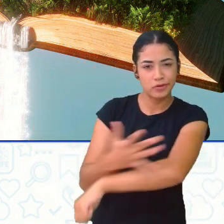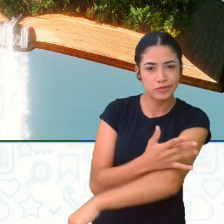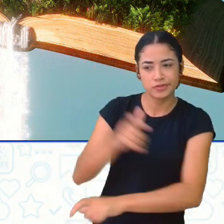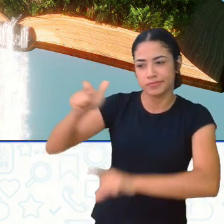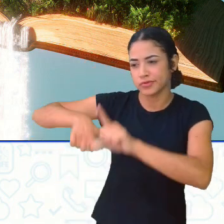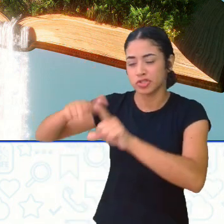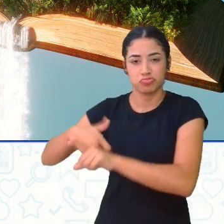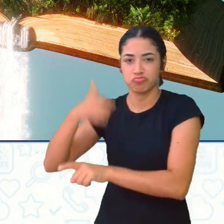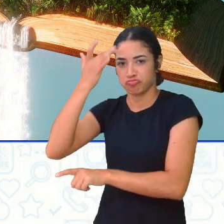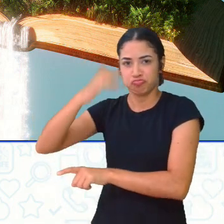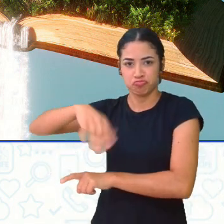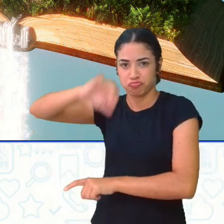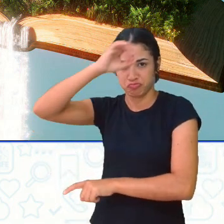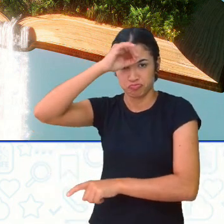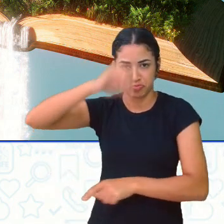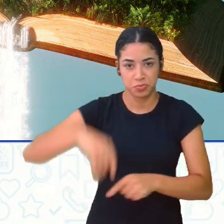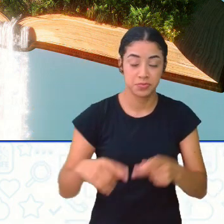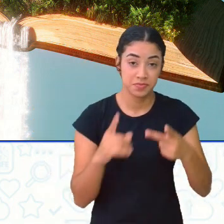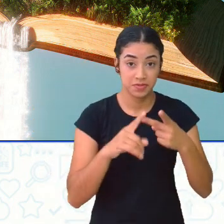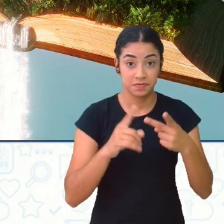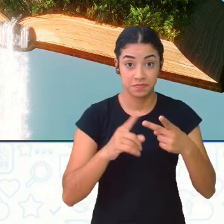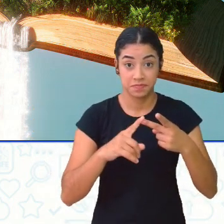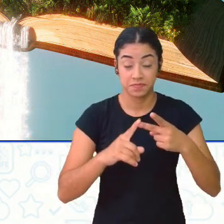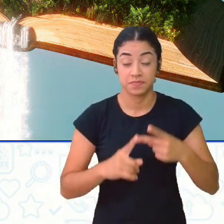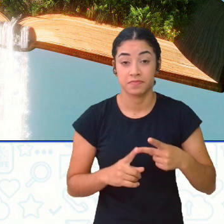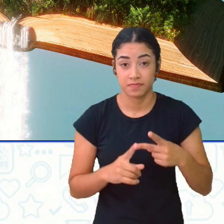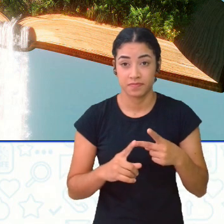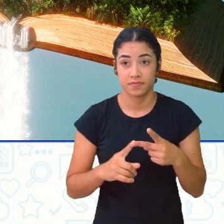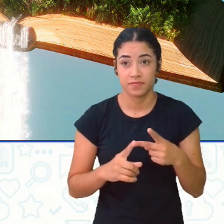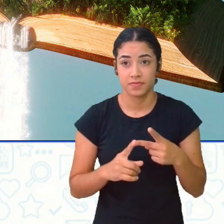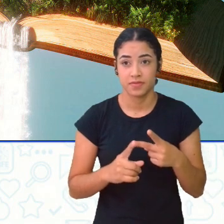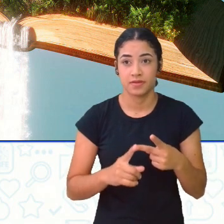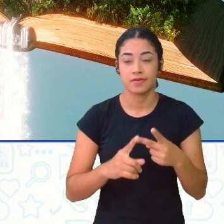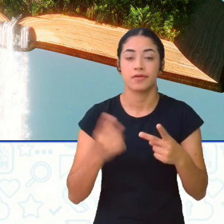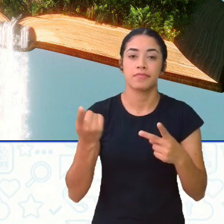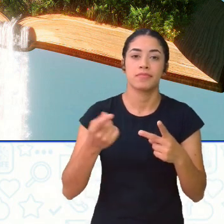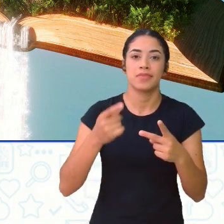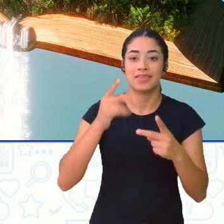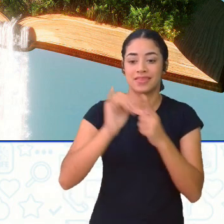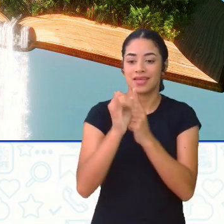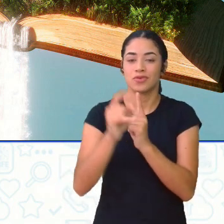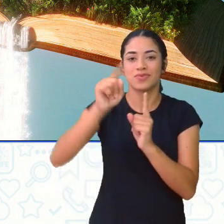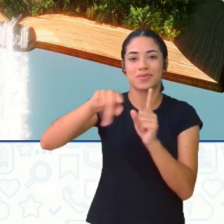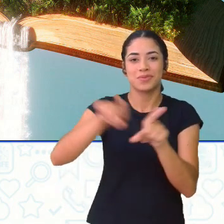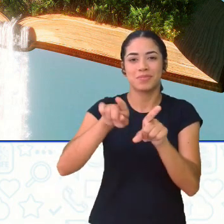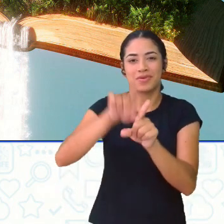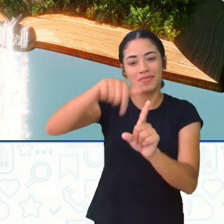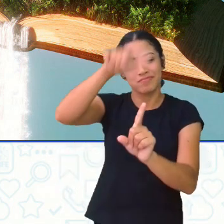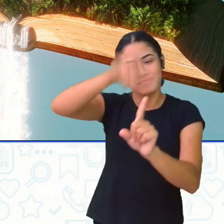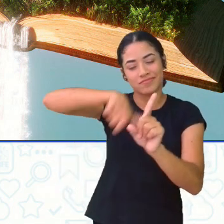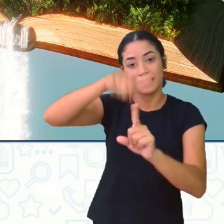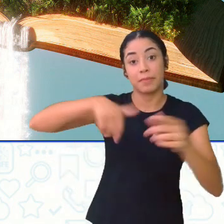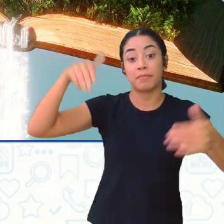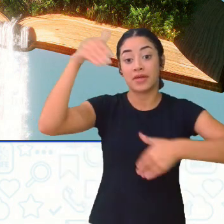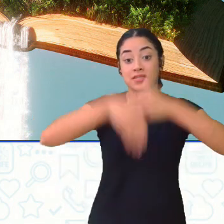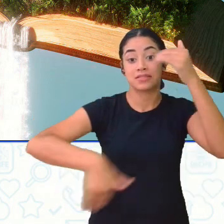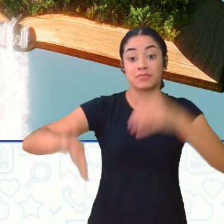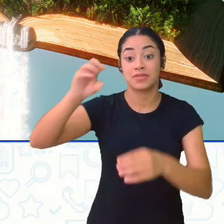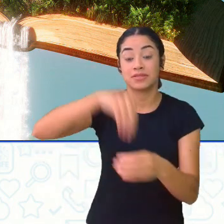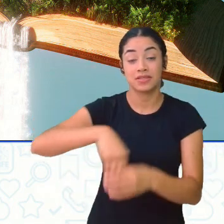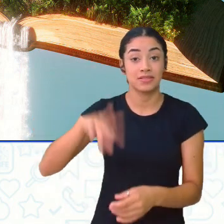É o nosso caso Aqui dentro dessa história A gente tem O narrador personagem Que participa da história Seu ponto de vista É